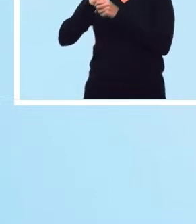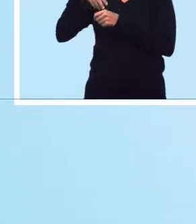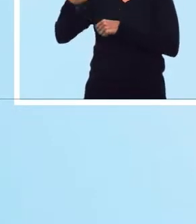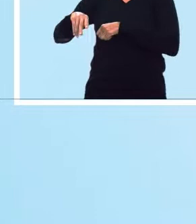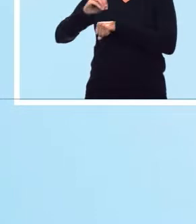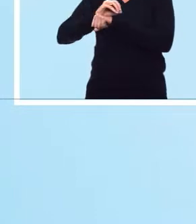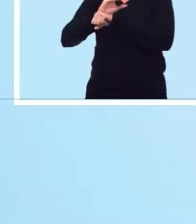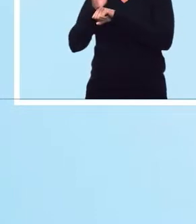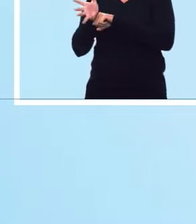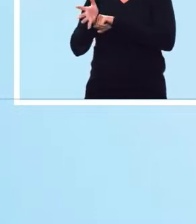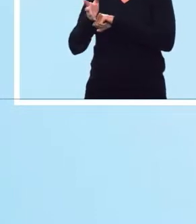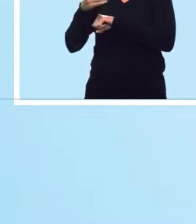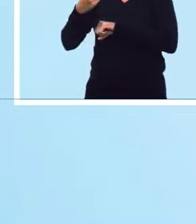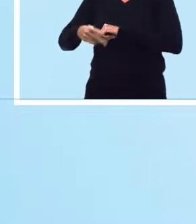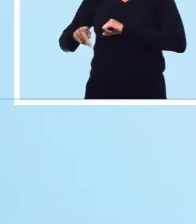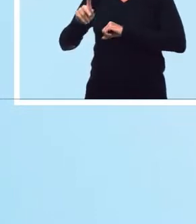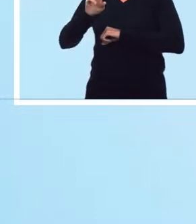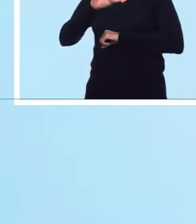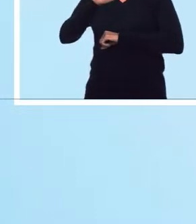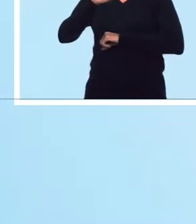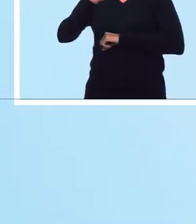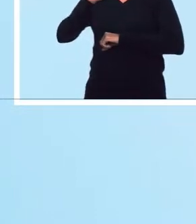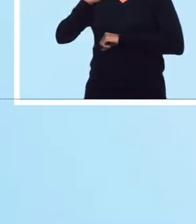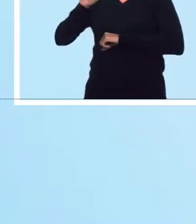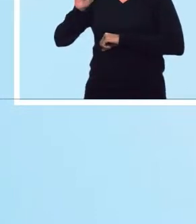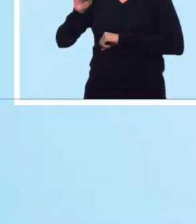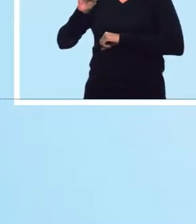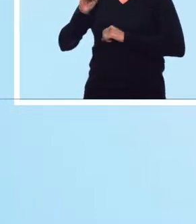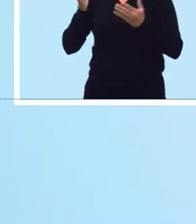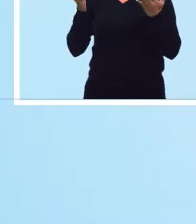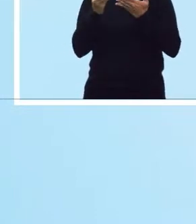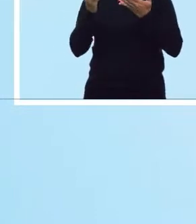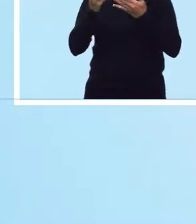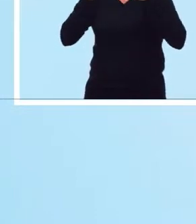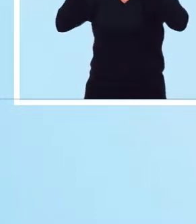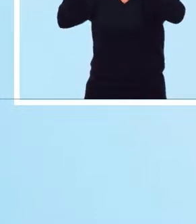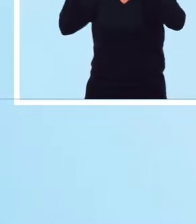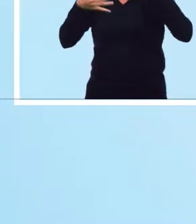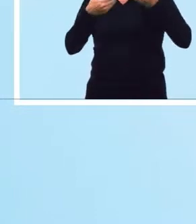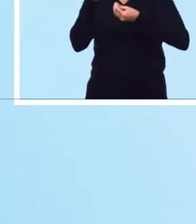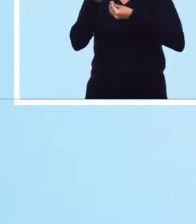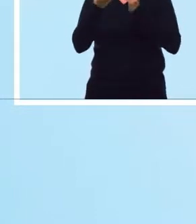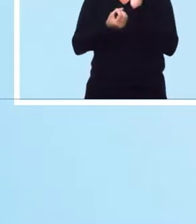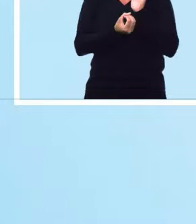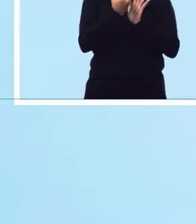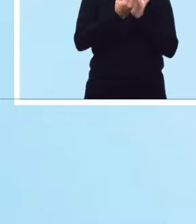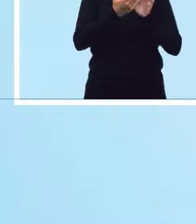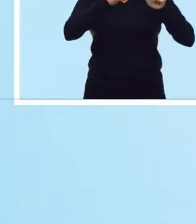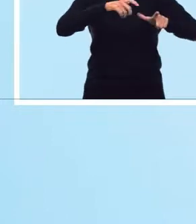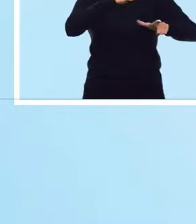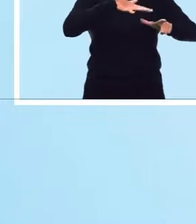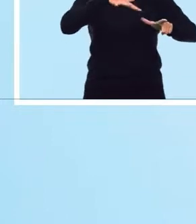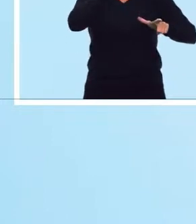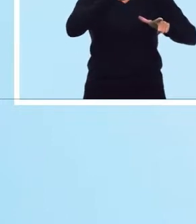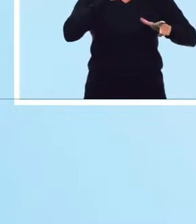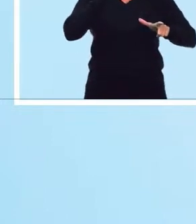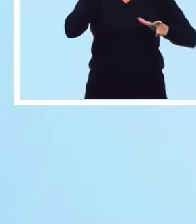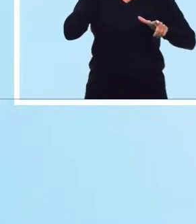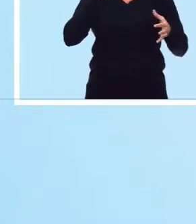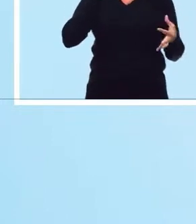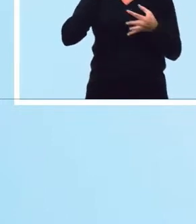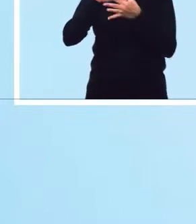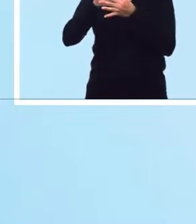Na sessão de hoje, falaremos como criar ambientes para trabalho baseados em JupyterLab,